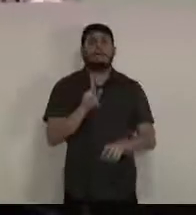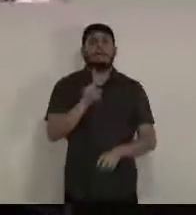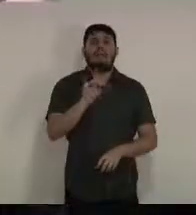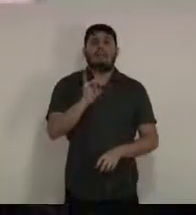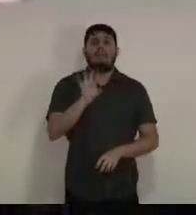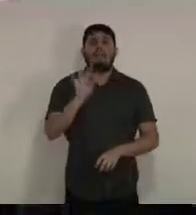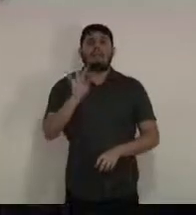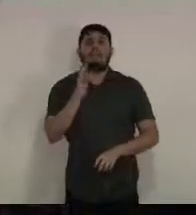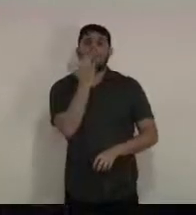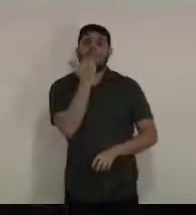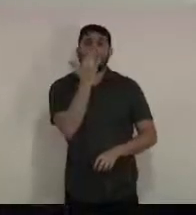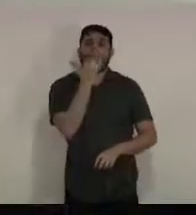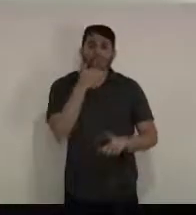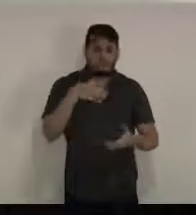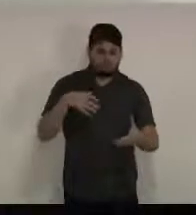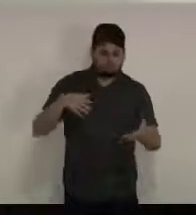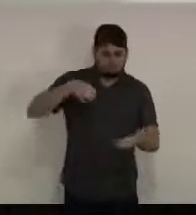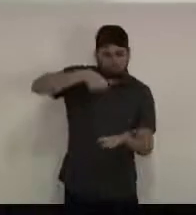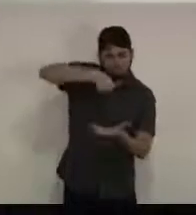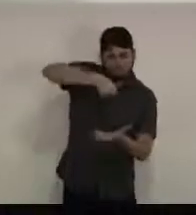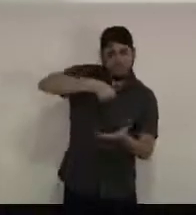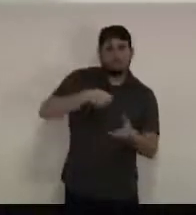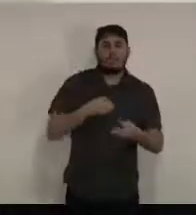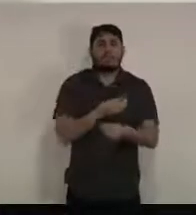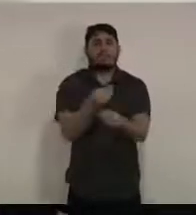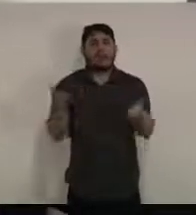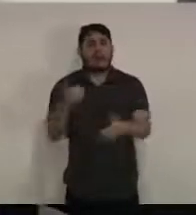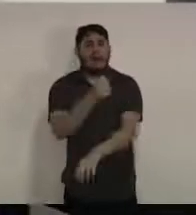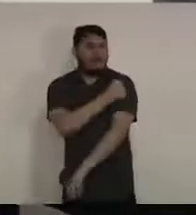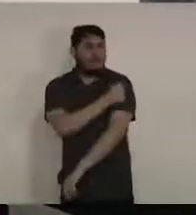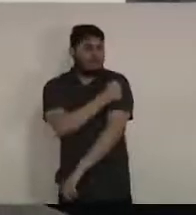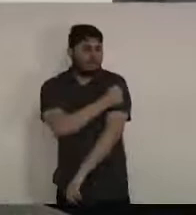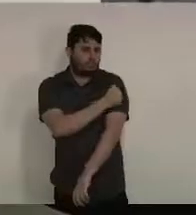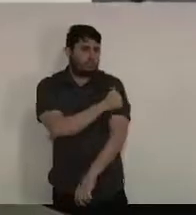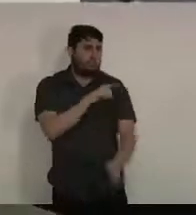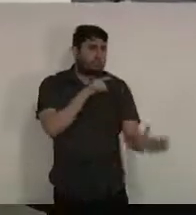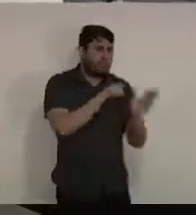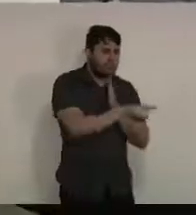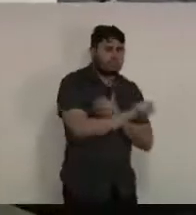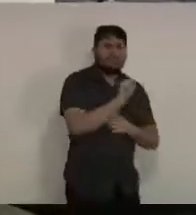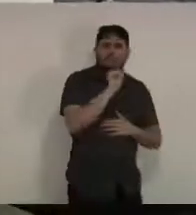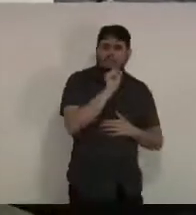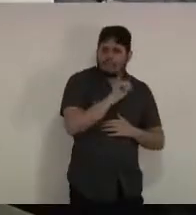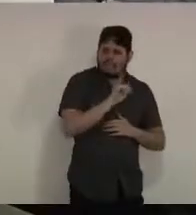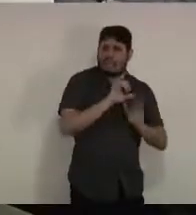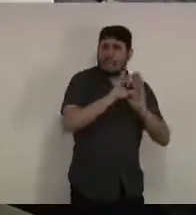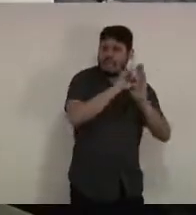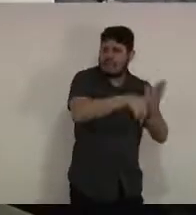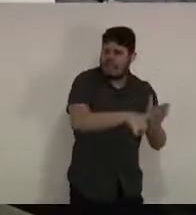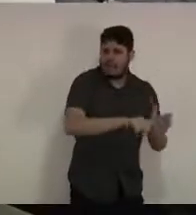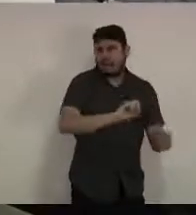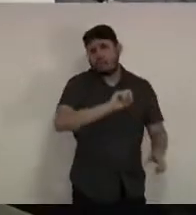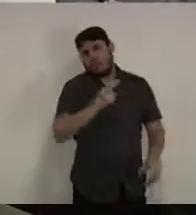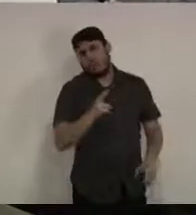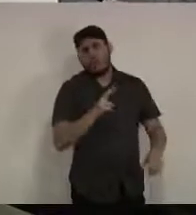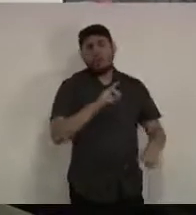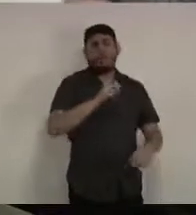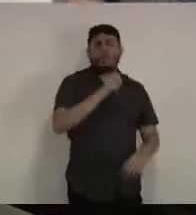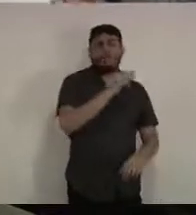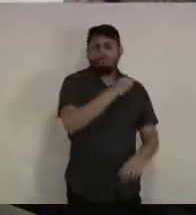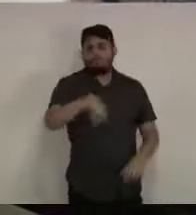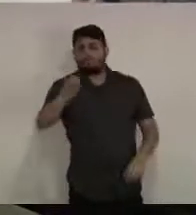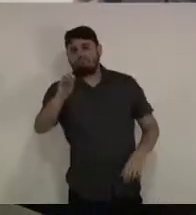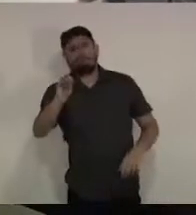alimentares se houve um atraso o que motivou esse atraso e qual a previsão das próximas entregas dos kits alimentares